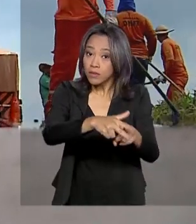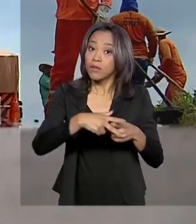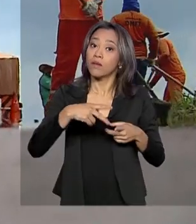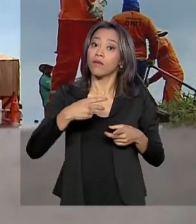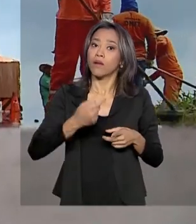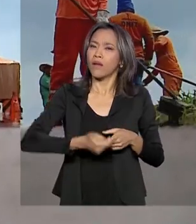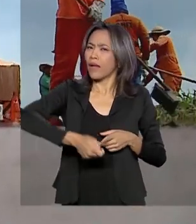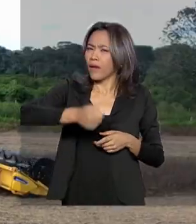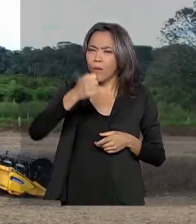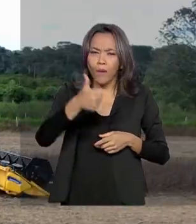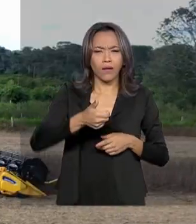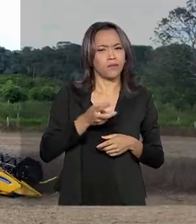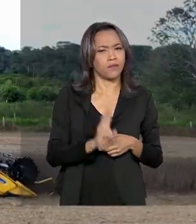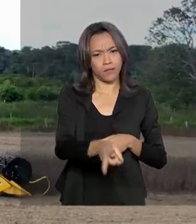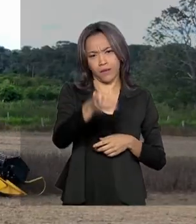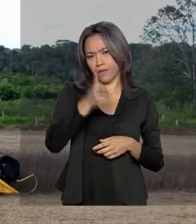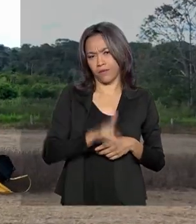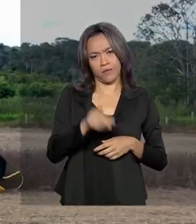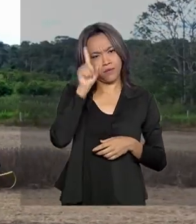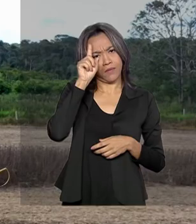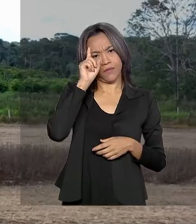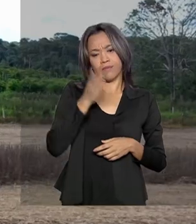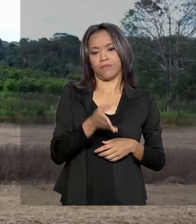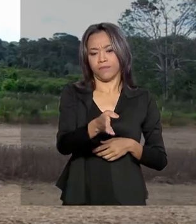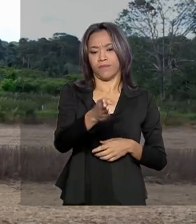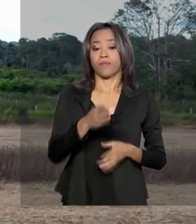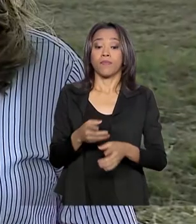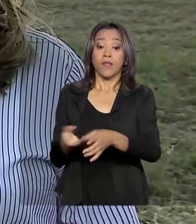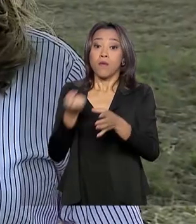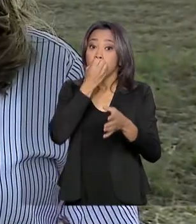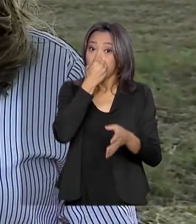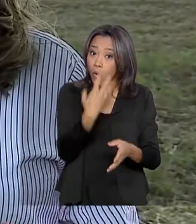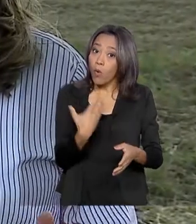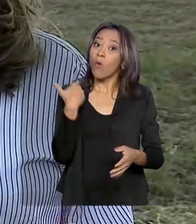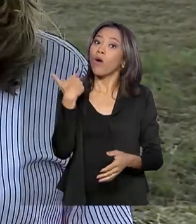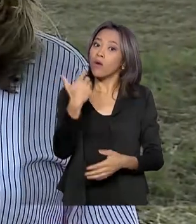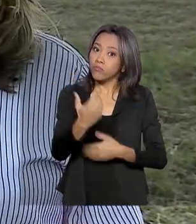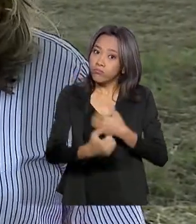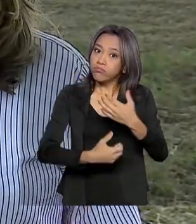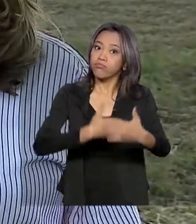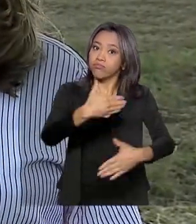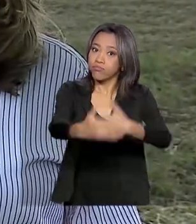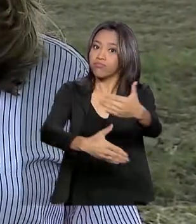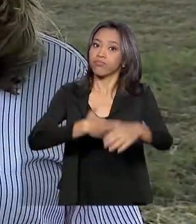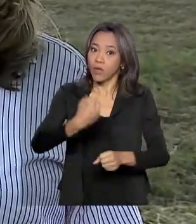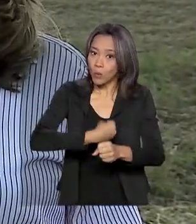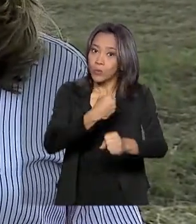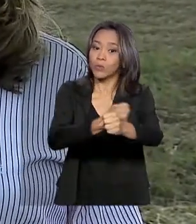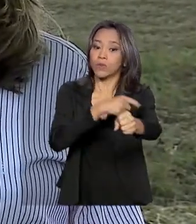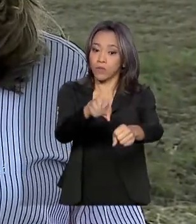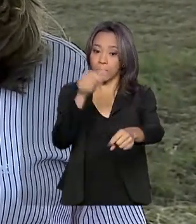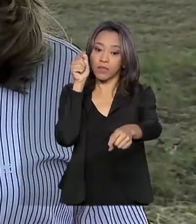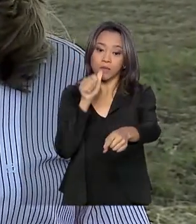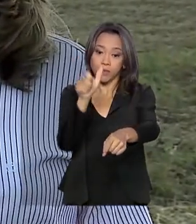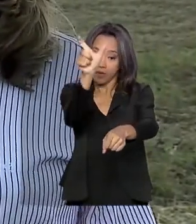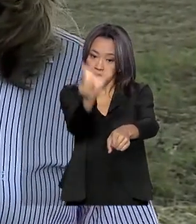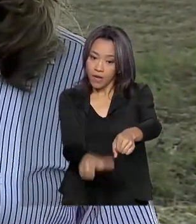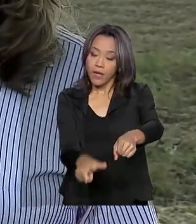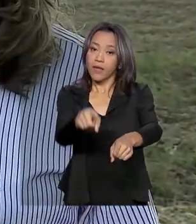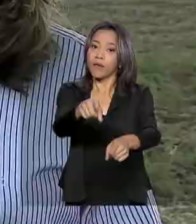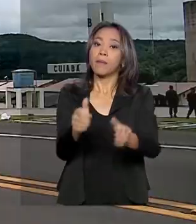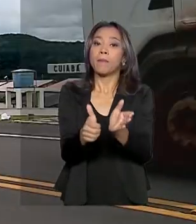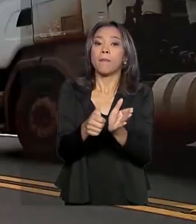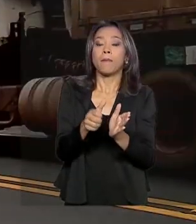quase que diária. Reformas que chegaram em boa hora para essa produtora de soja, milho e arroz. Ela usa a